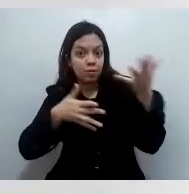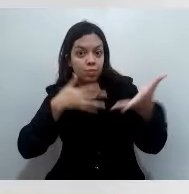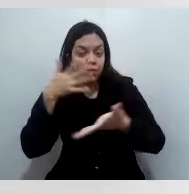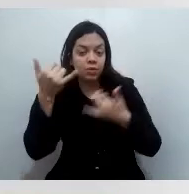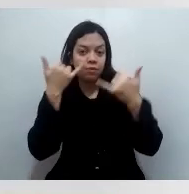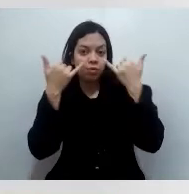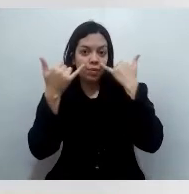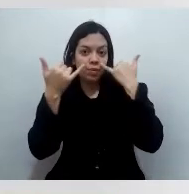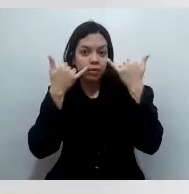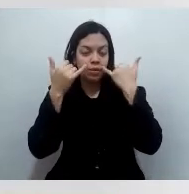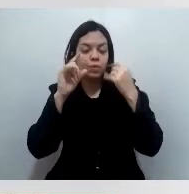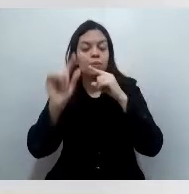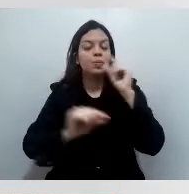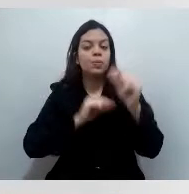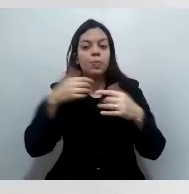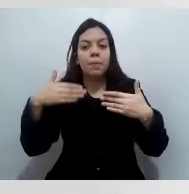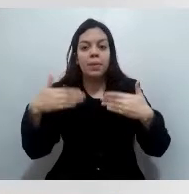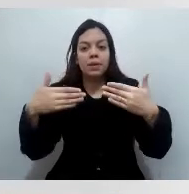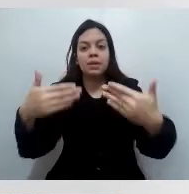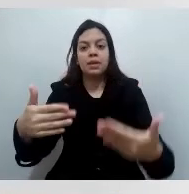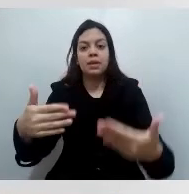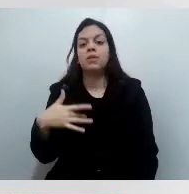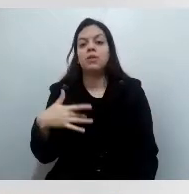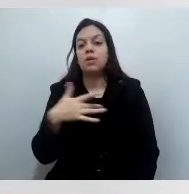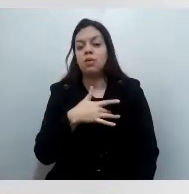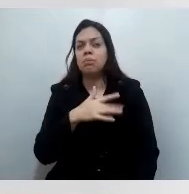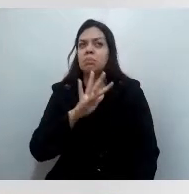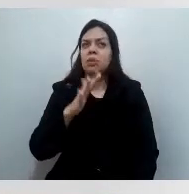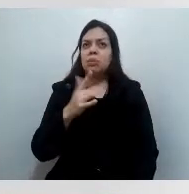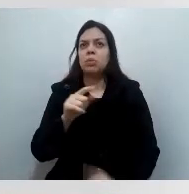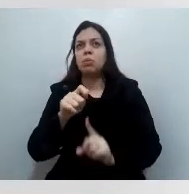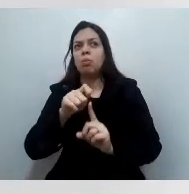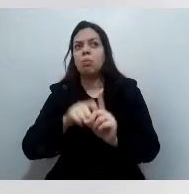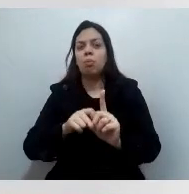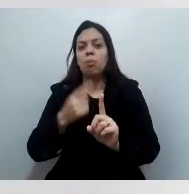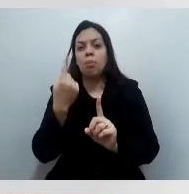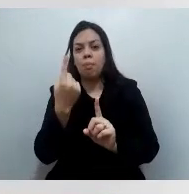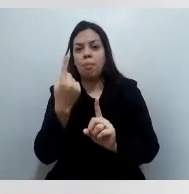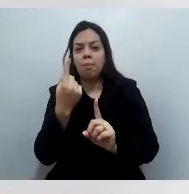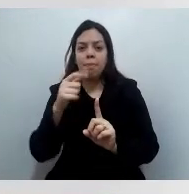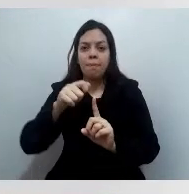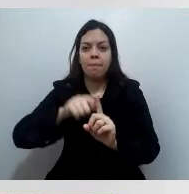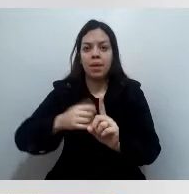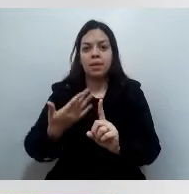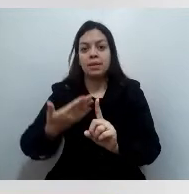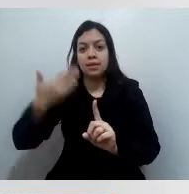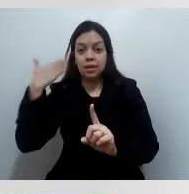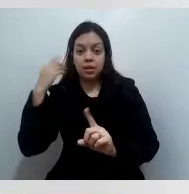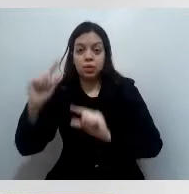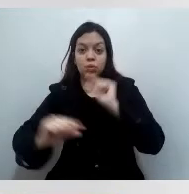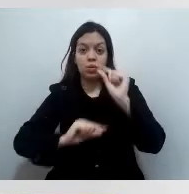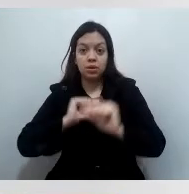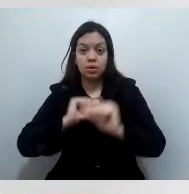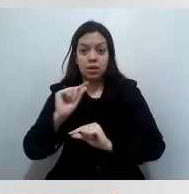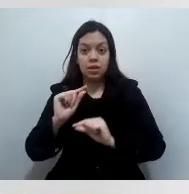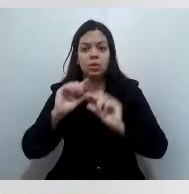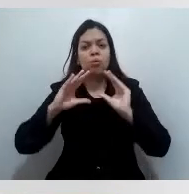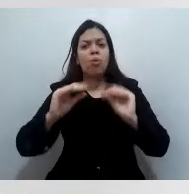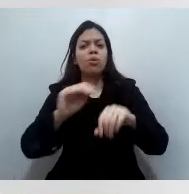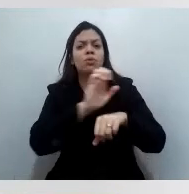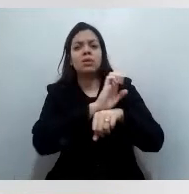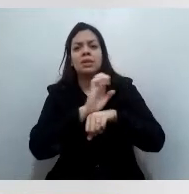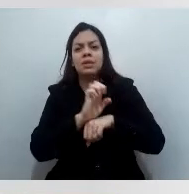a coisa de um mês, cerca de um mês, mais ou menos, sobre que os estados e municípios poderiam usar à